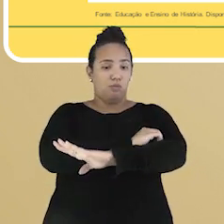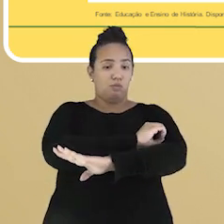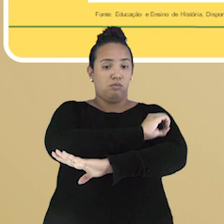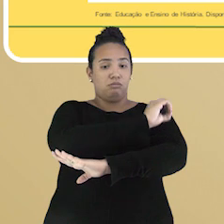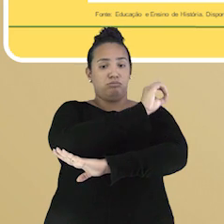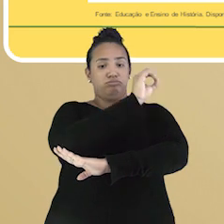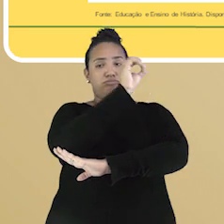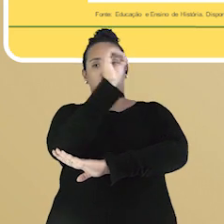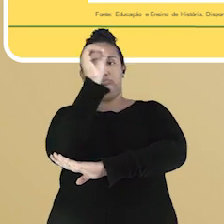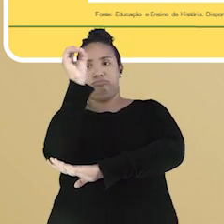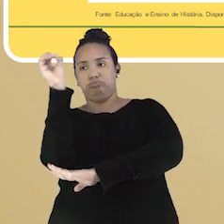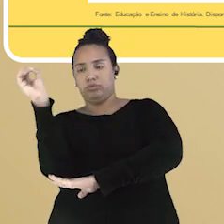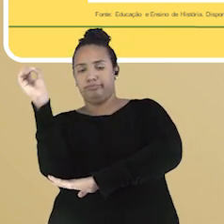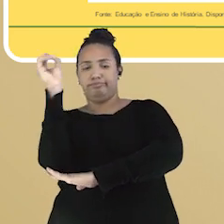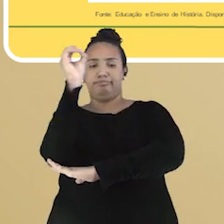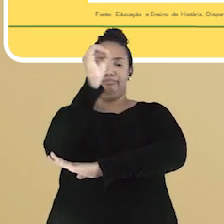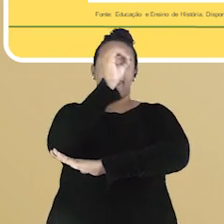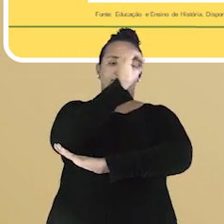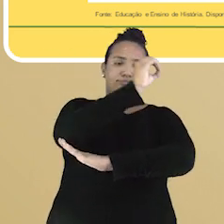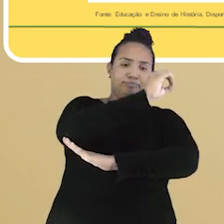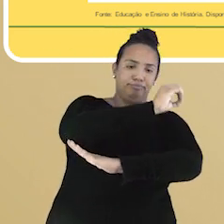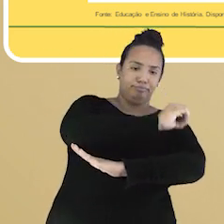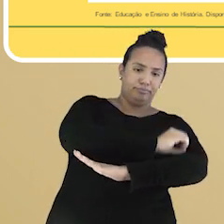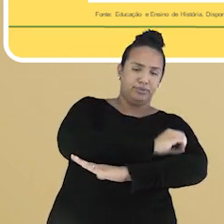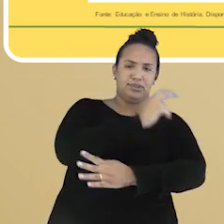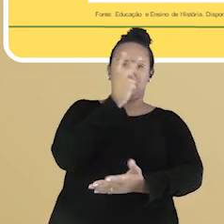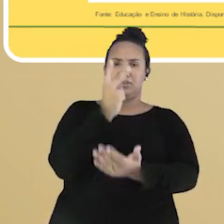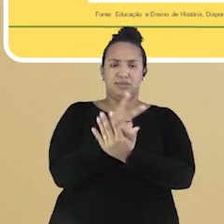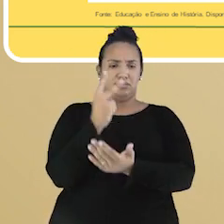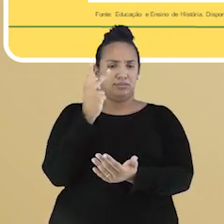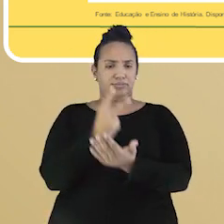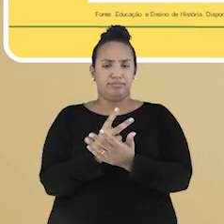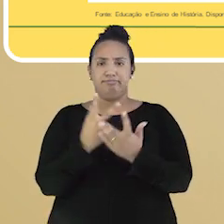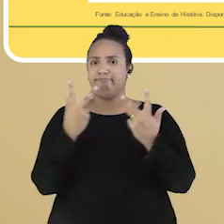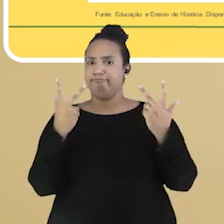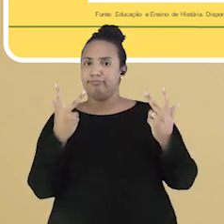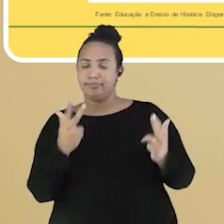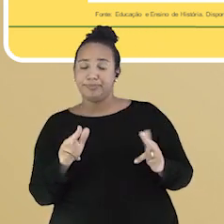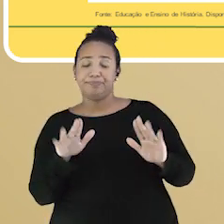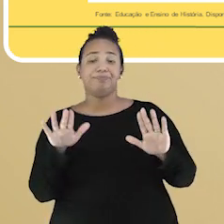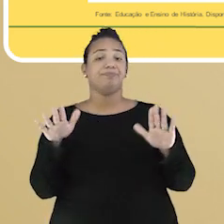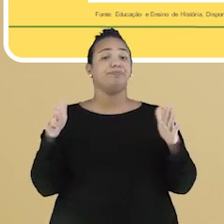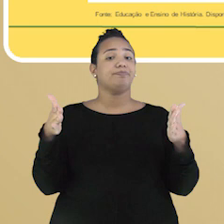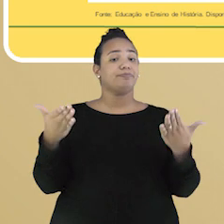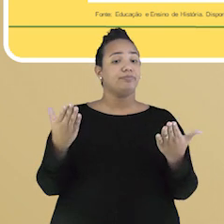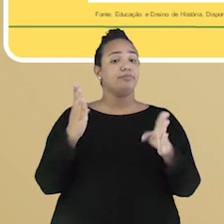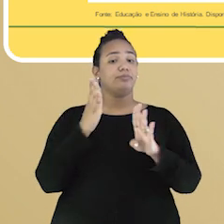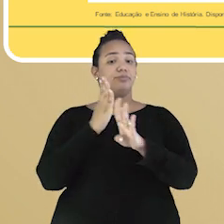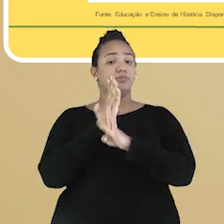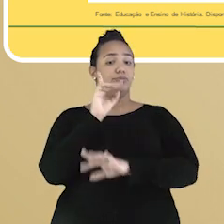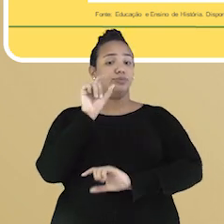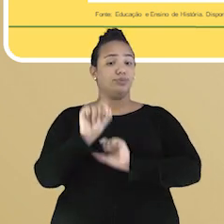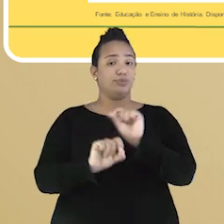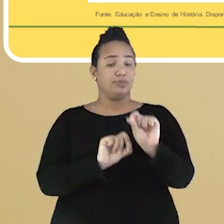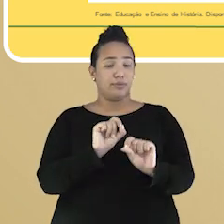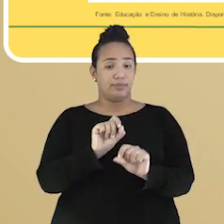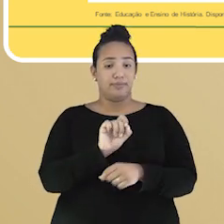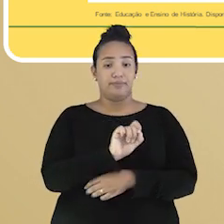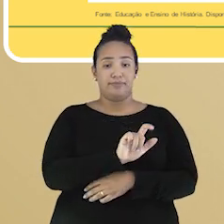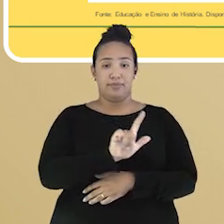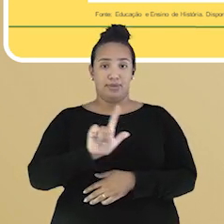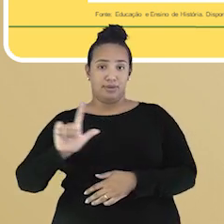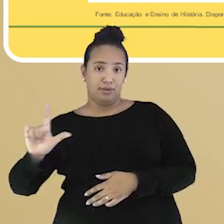em direções específicas, sempre ali nos mesmos pontos. Através dessa descoberta, foi definido o que seria chamado de